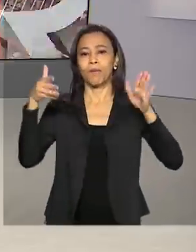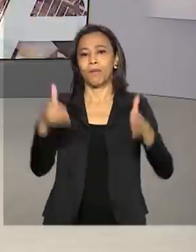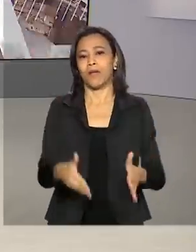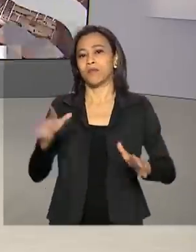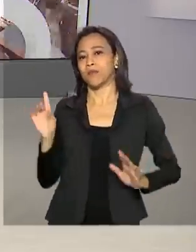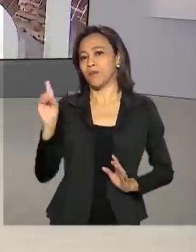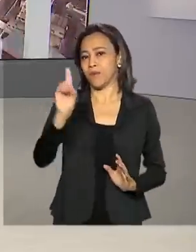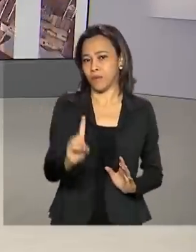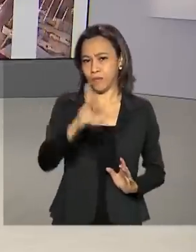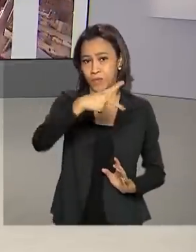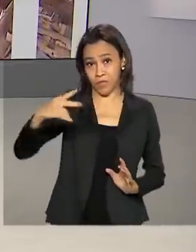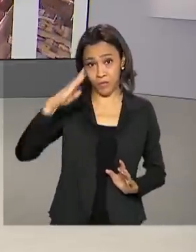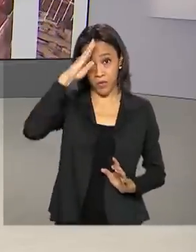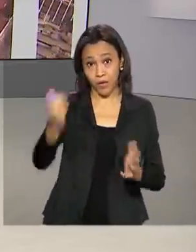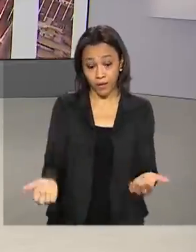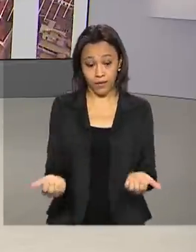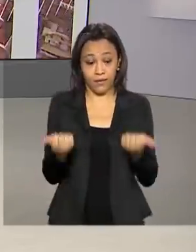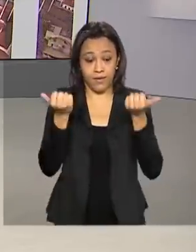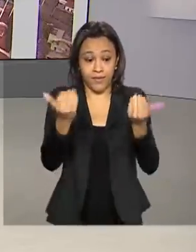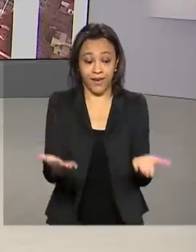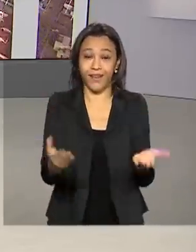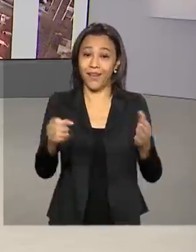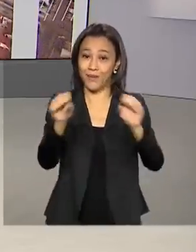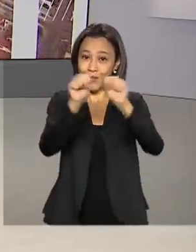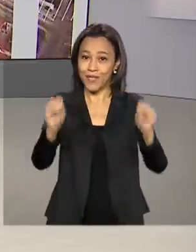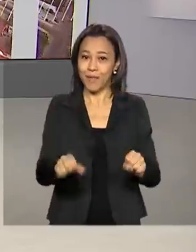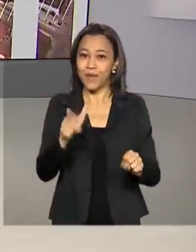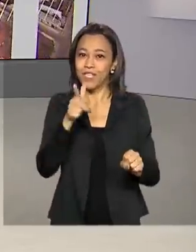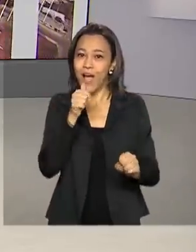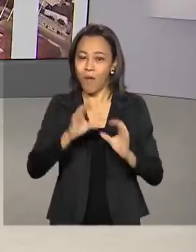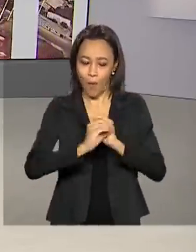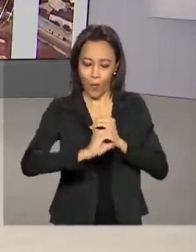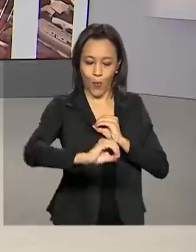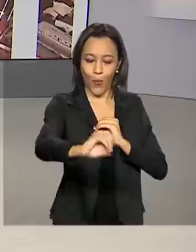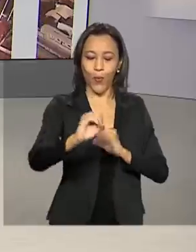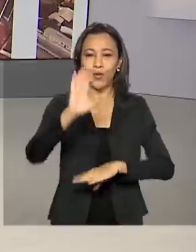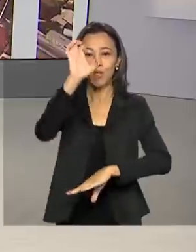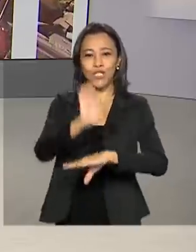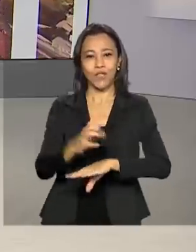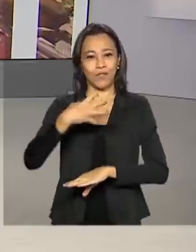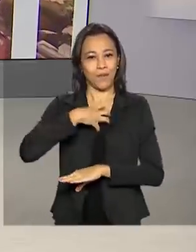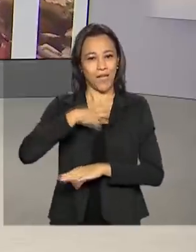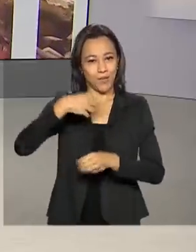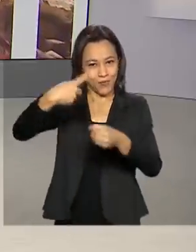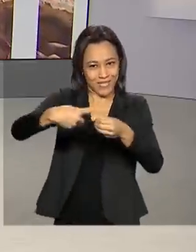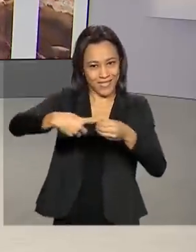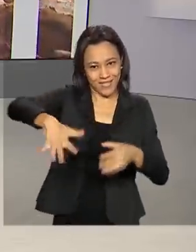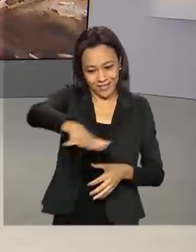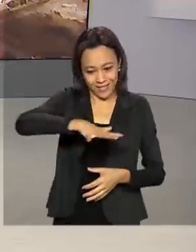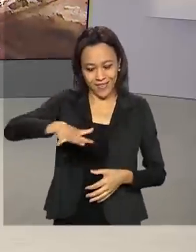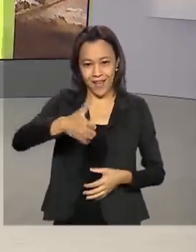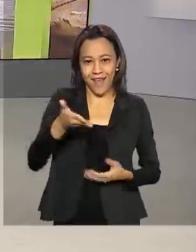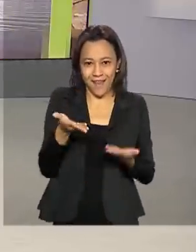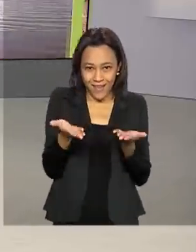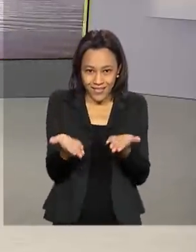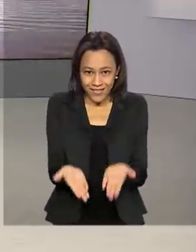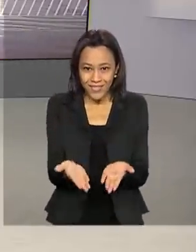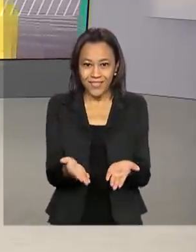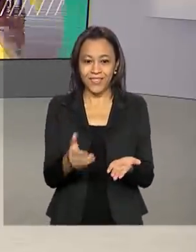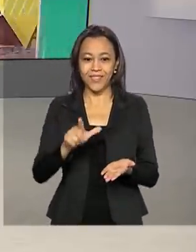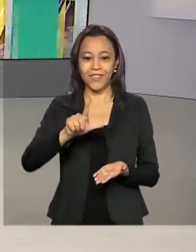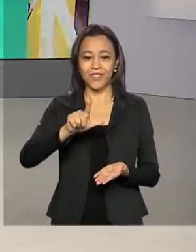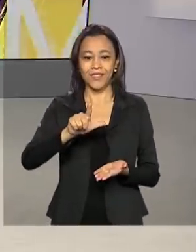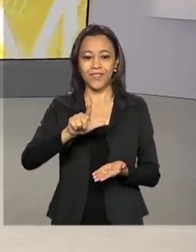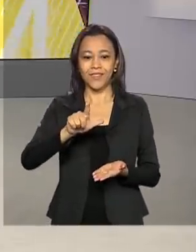presidente Jair Bolsonaro na entrega da doutora de água na Bahia, na cidade de Lourdes. Na cidade,